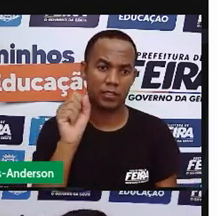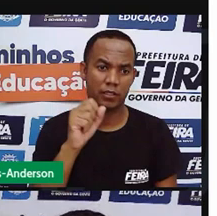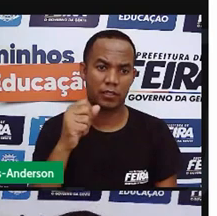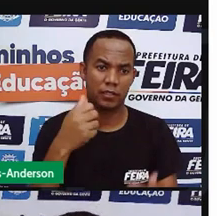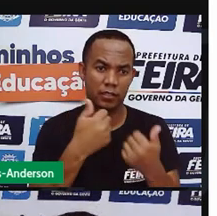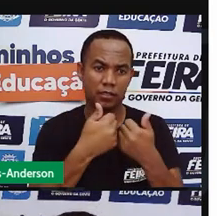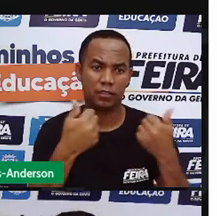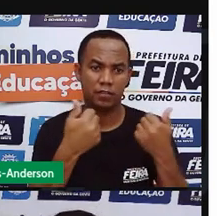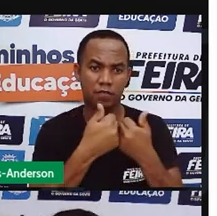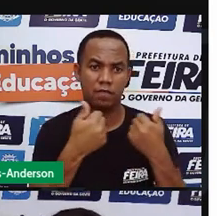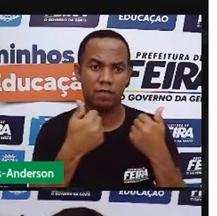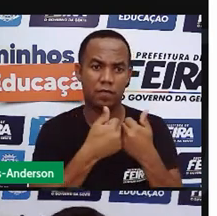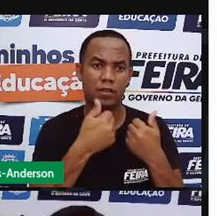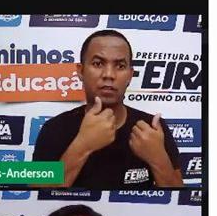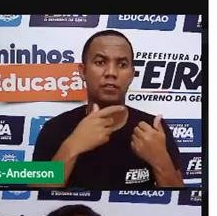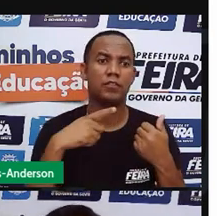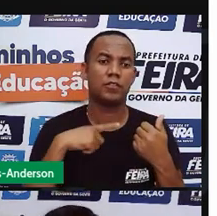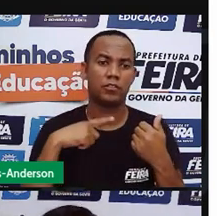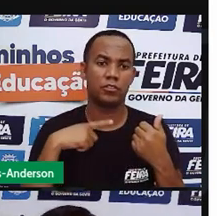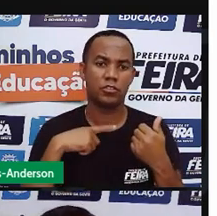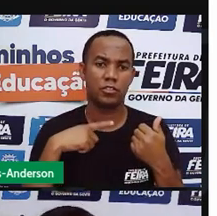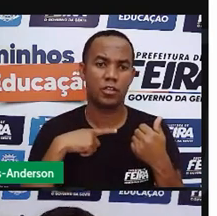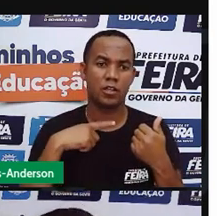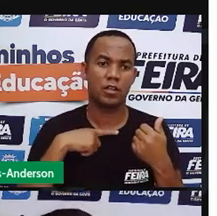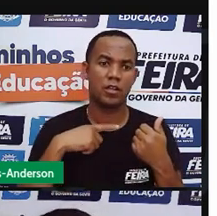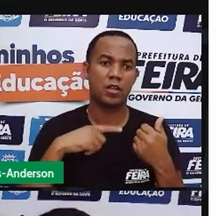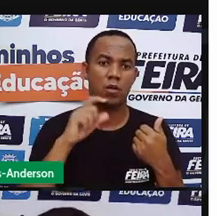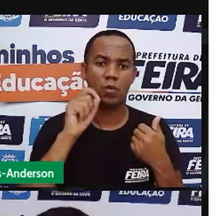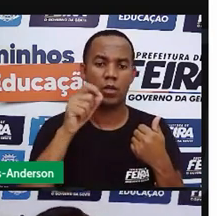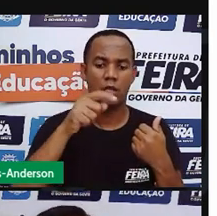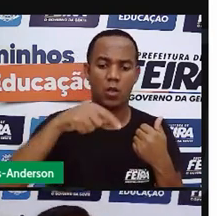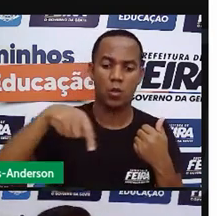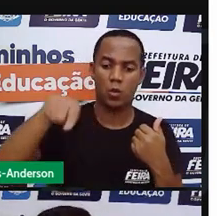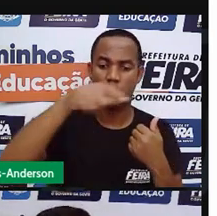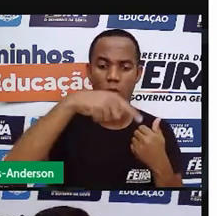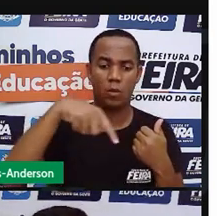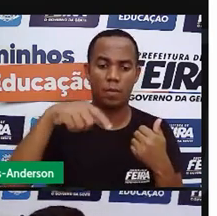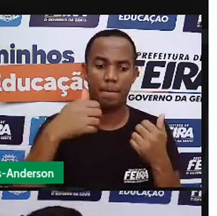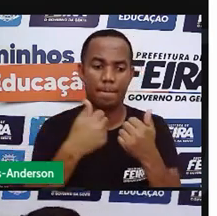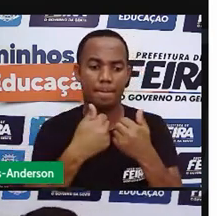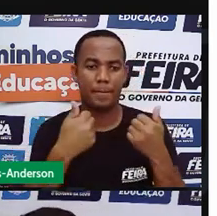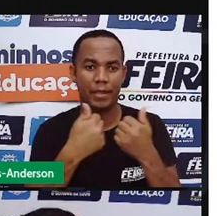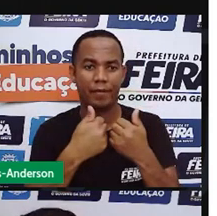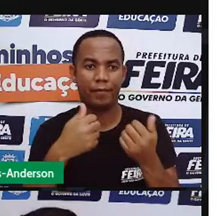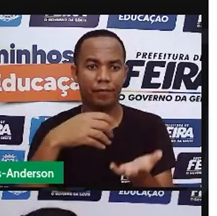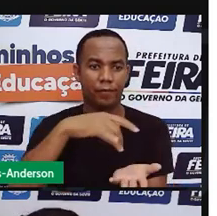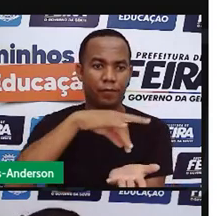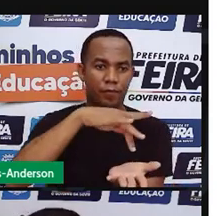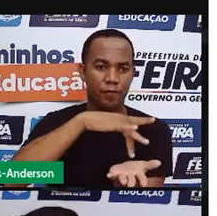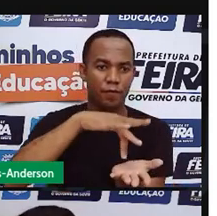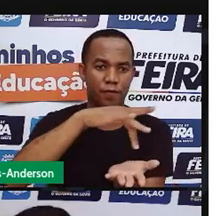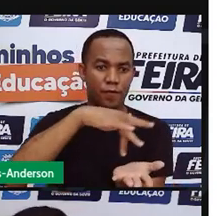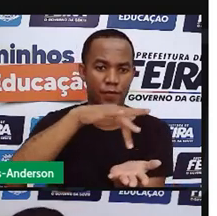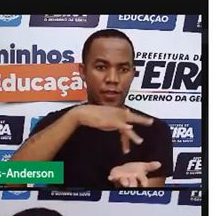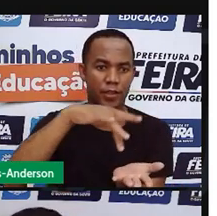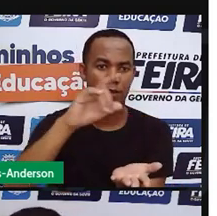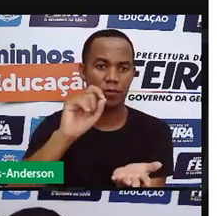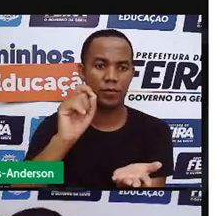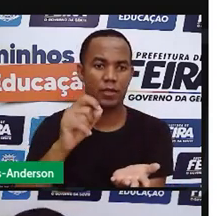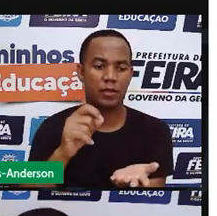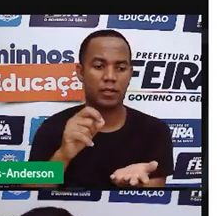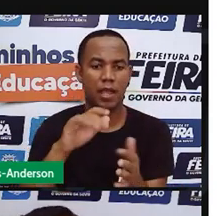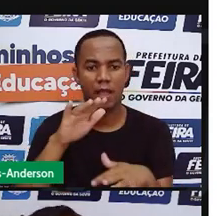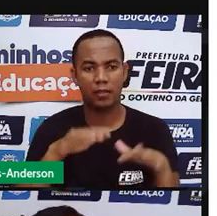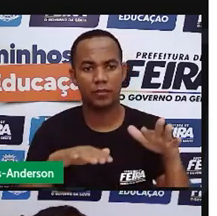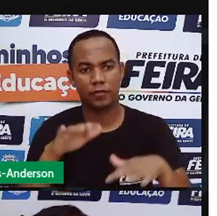frente a essa fazenda e ao lado uma feira periódica. Ou seja, de tempo